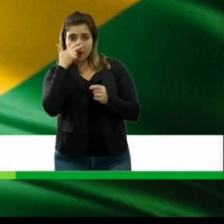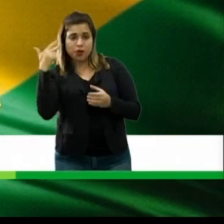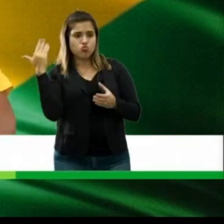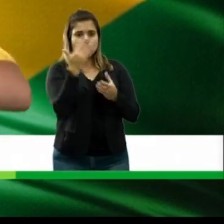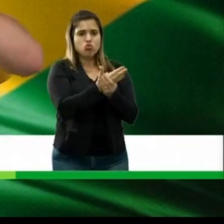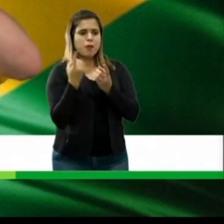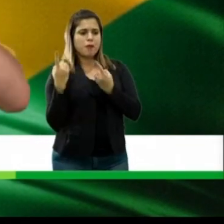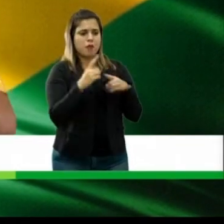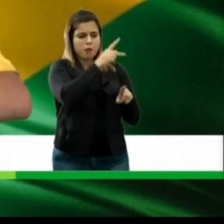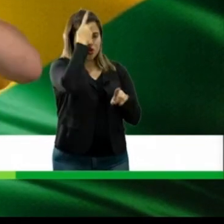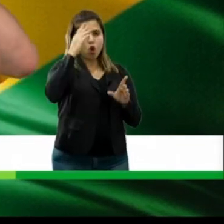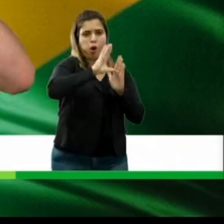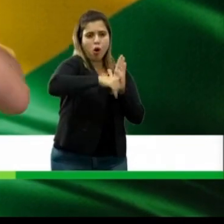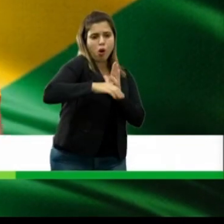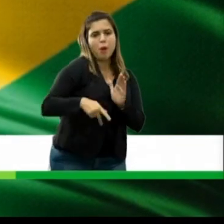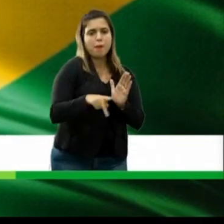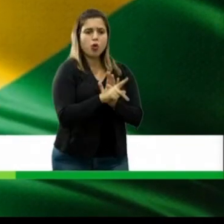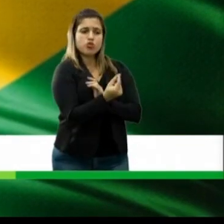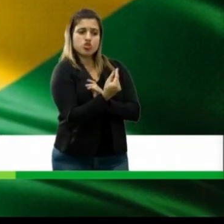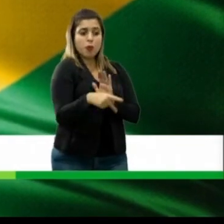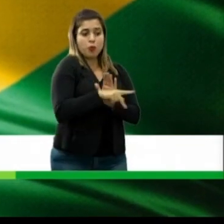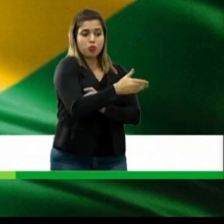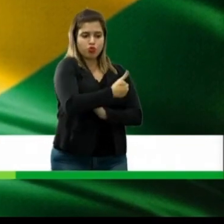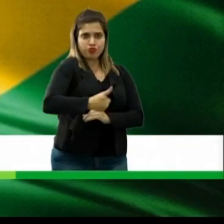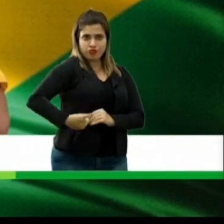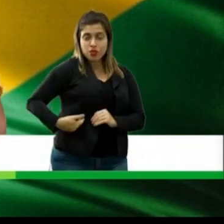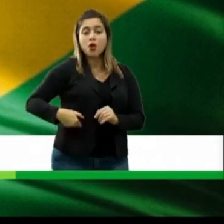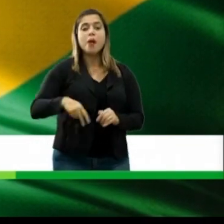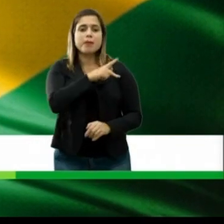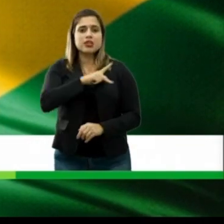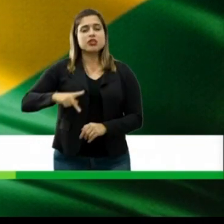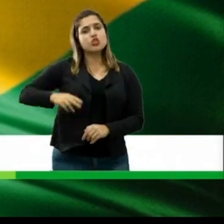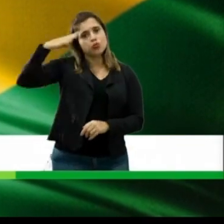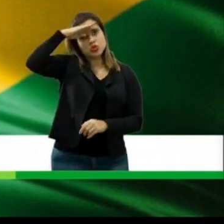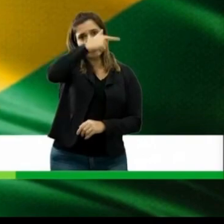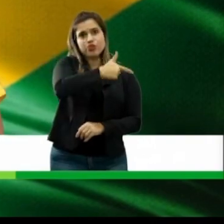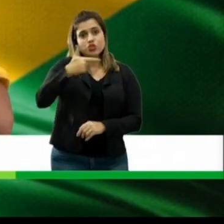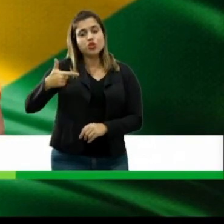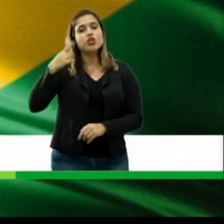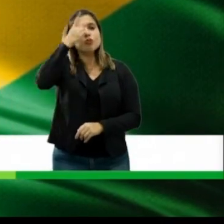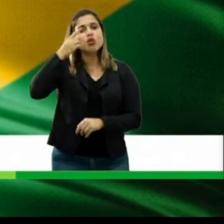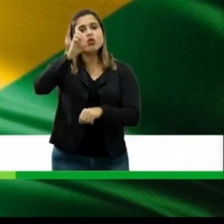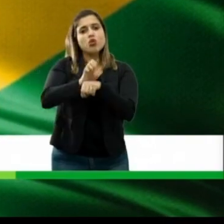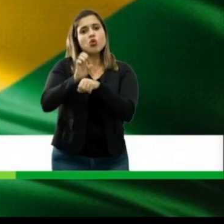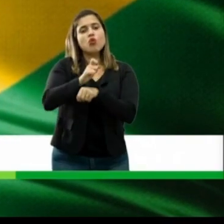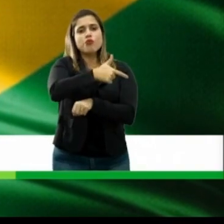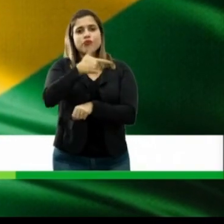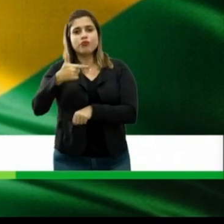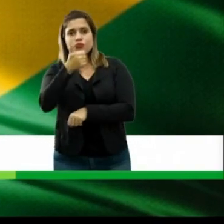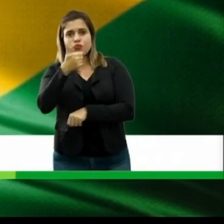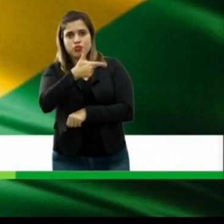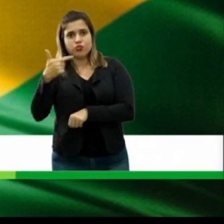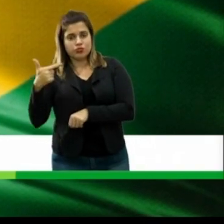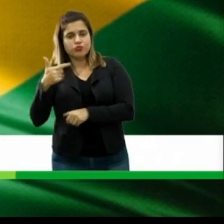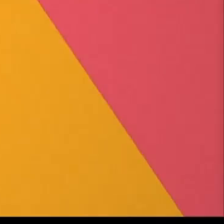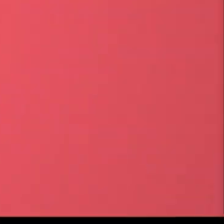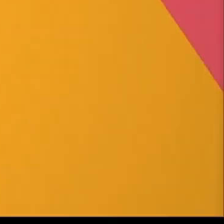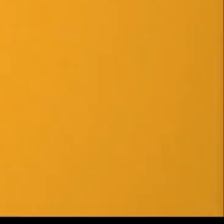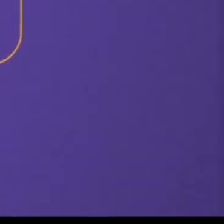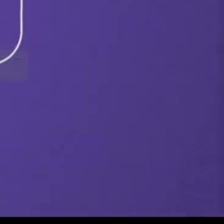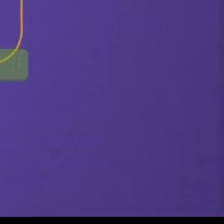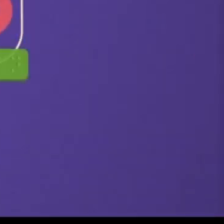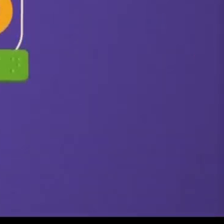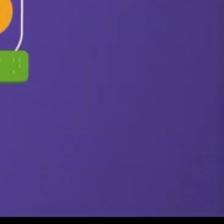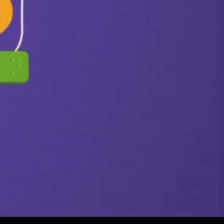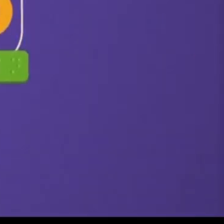20 processos por combater os corruptos e os ladrões de dinheiro público desse estado. Presidente Bolsonaro, 22, deputado estadual, Lucas Polési, 22122.